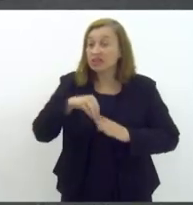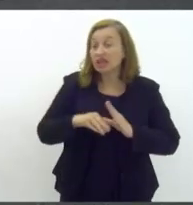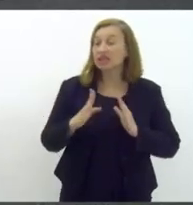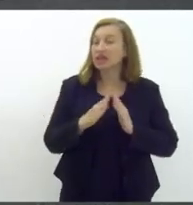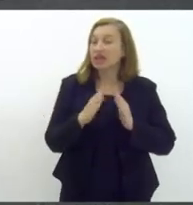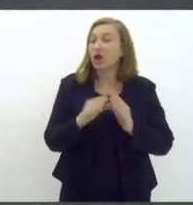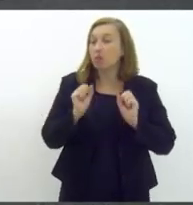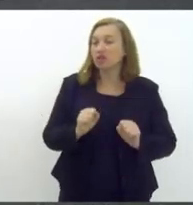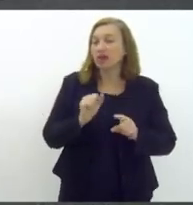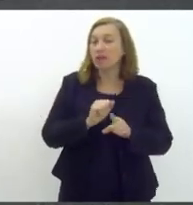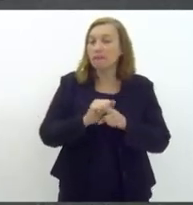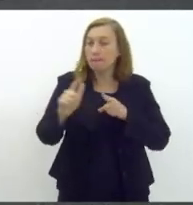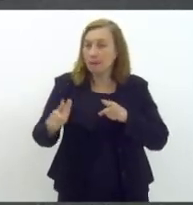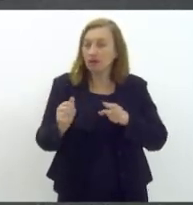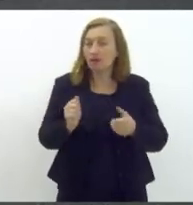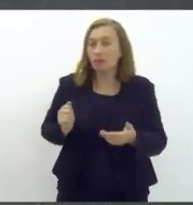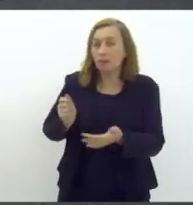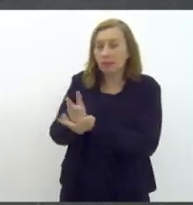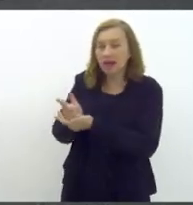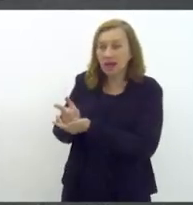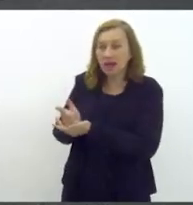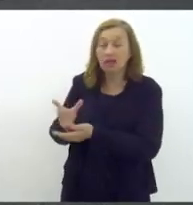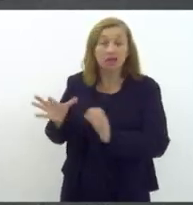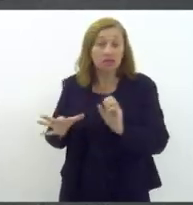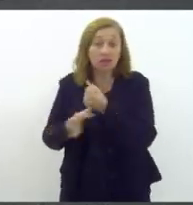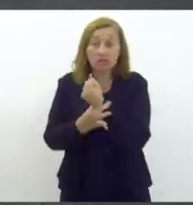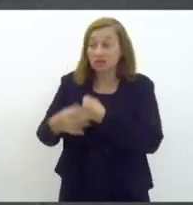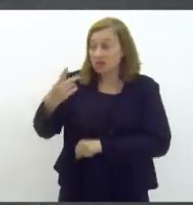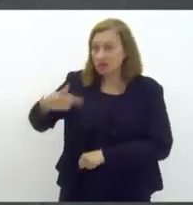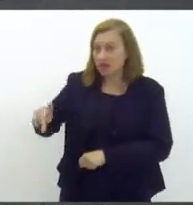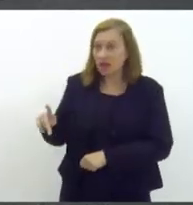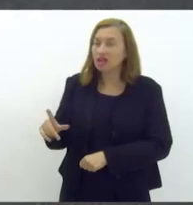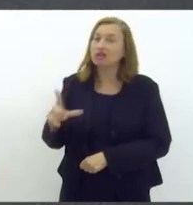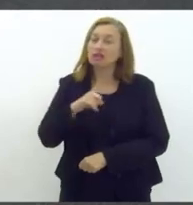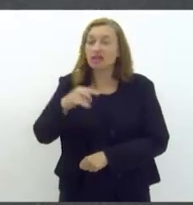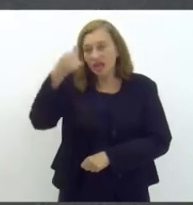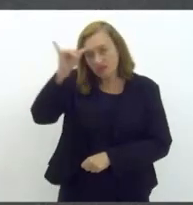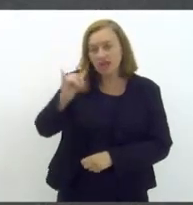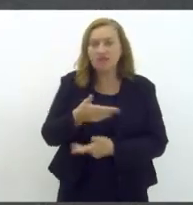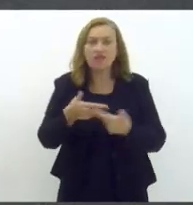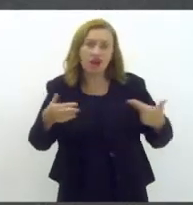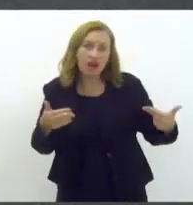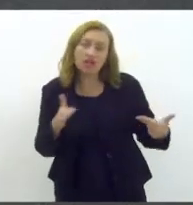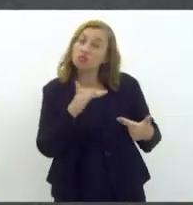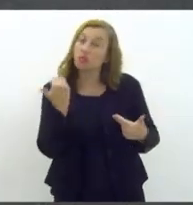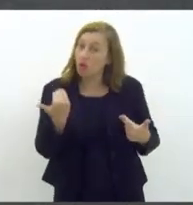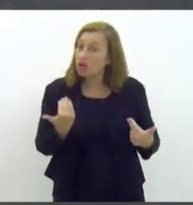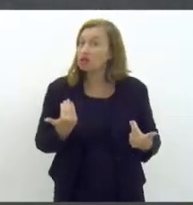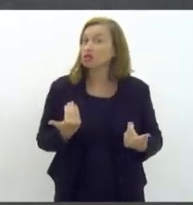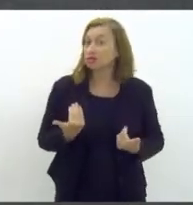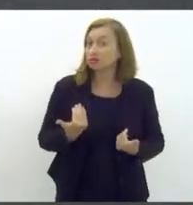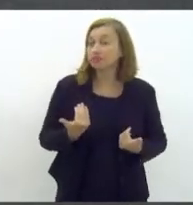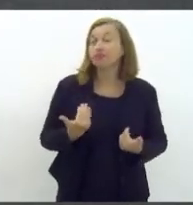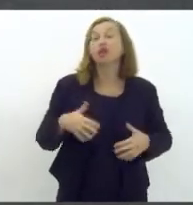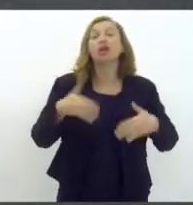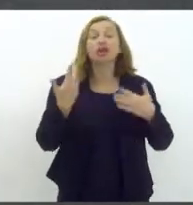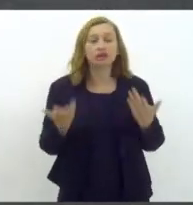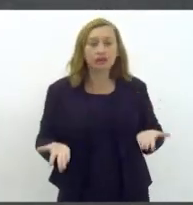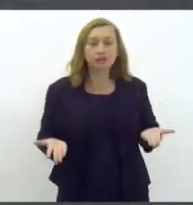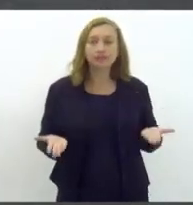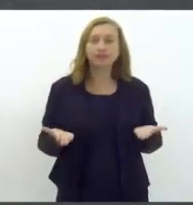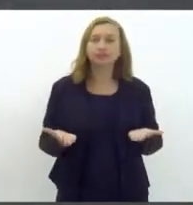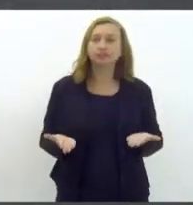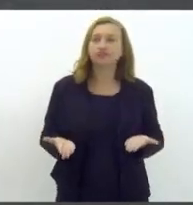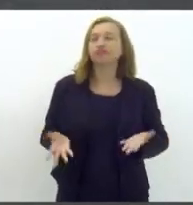puder pagar um aluguel social que garanta a segurança dela, gente teria evitado muitos desses feminicídios. Então,